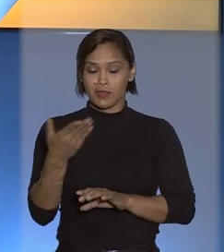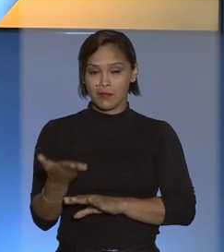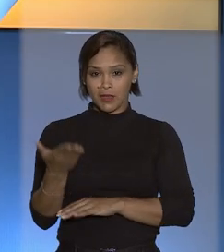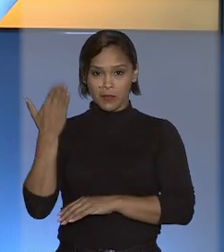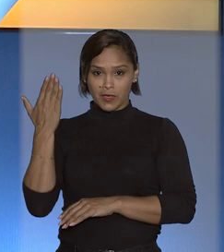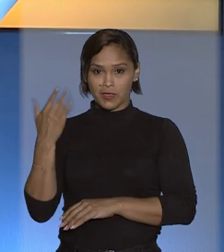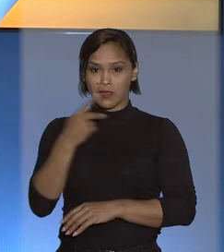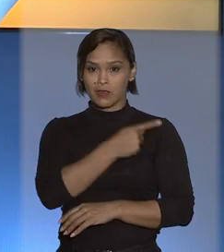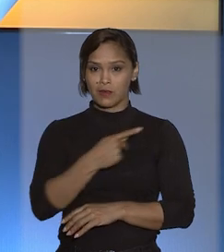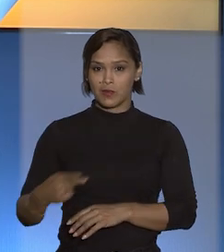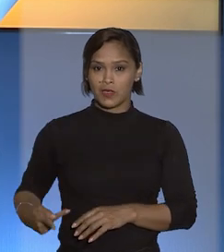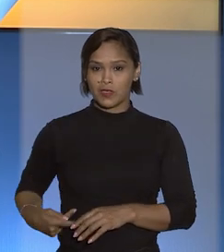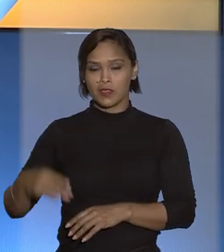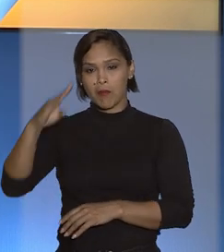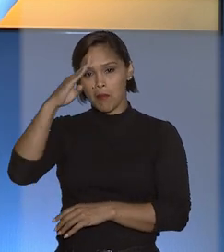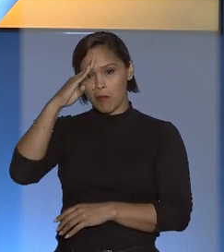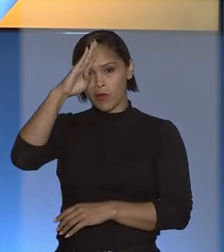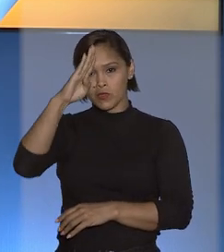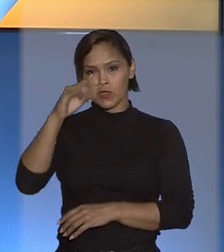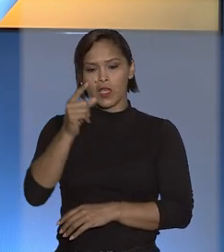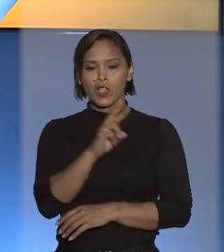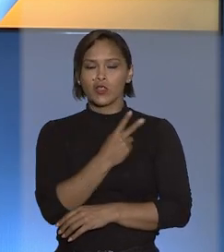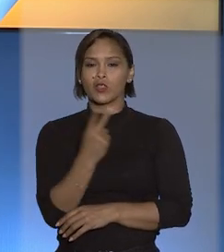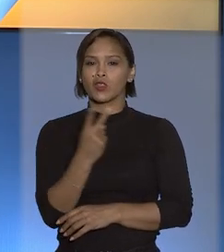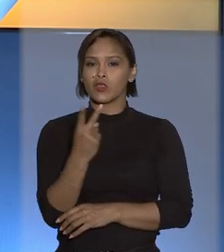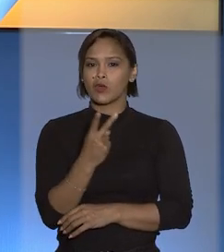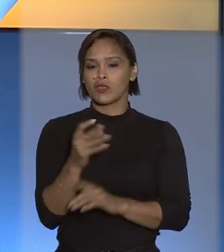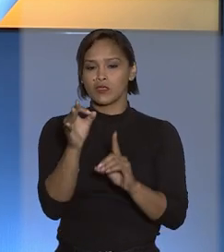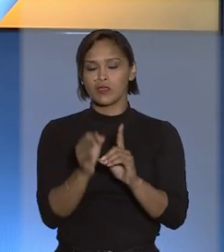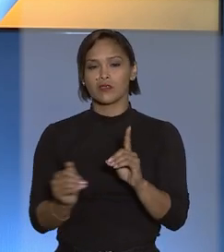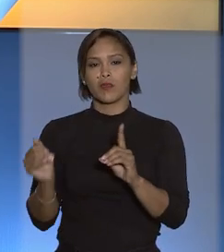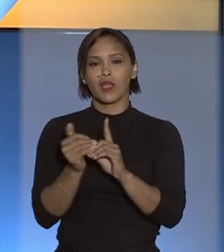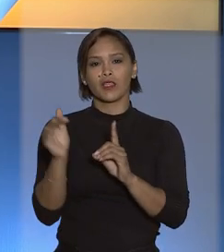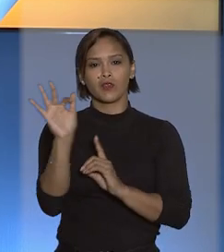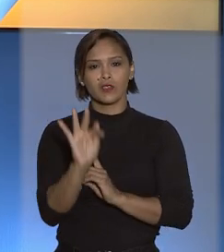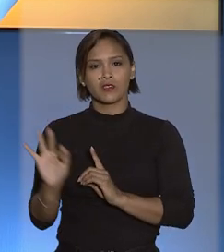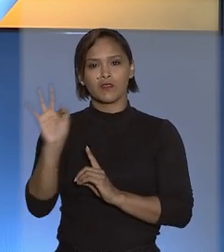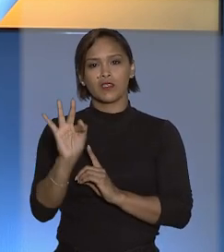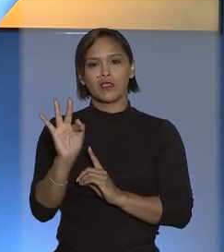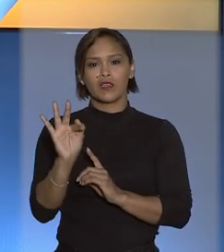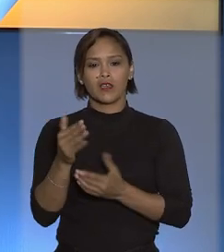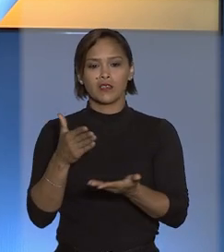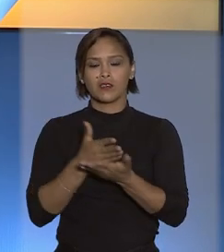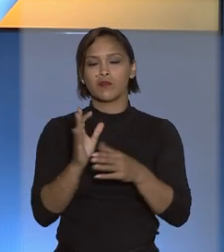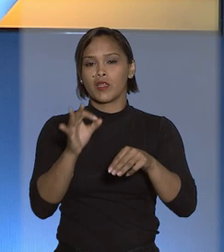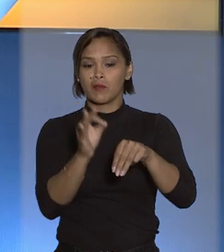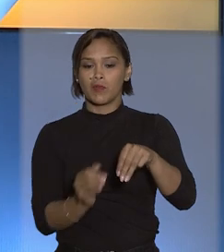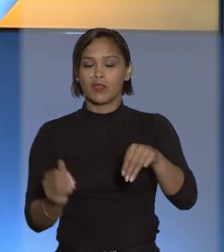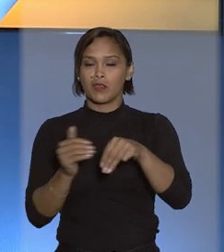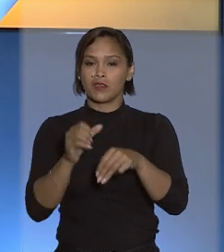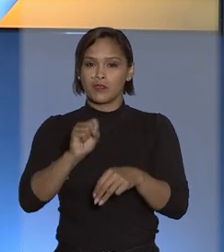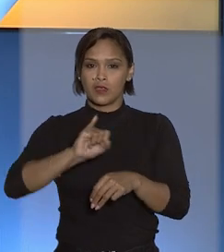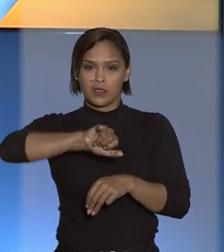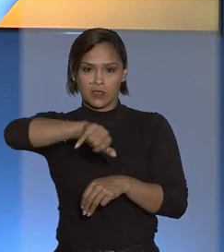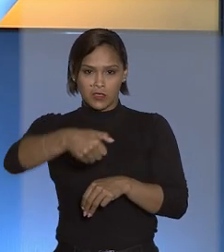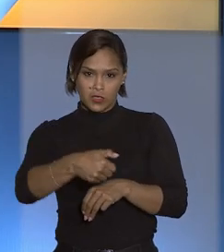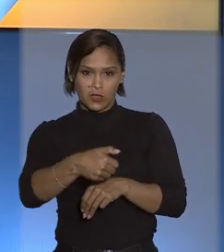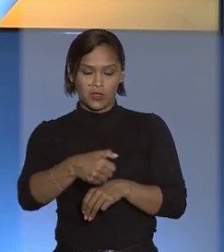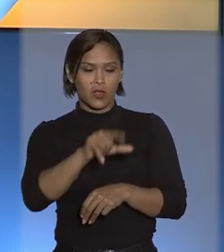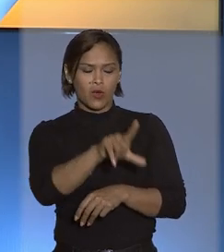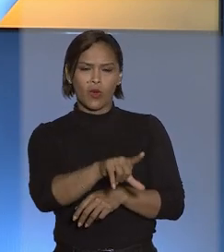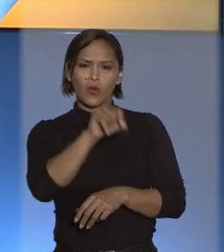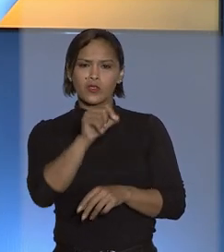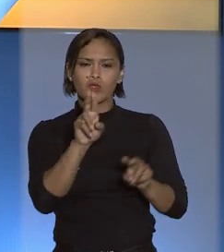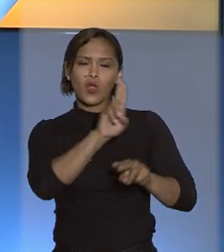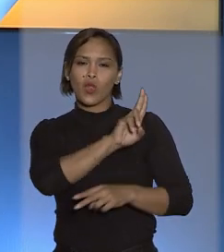passada, o presidente Jair Bolsonaro indicou dois desembargadores federais para as vagas de ministro do STJ. Os